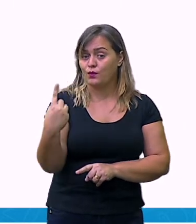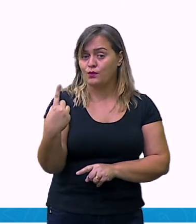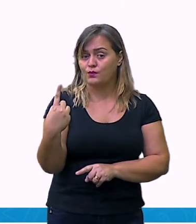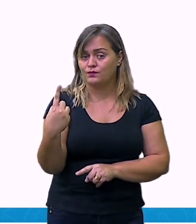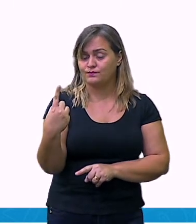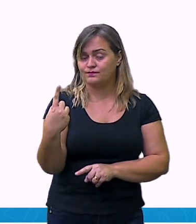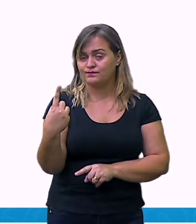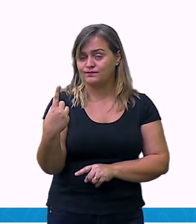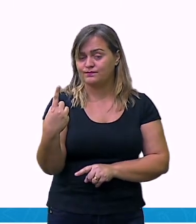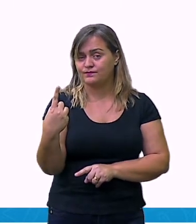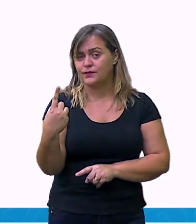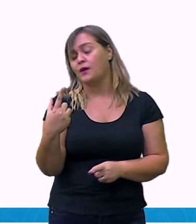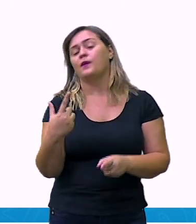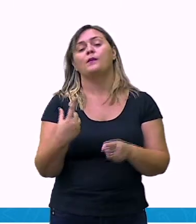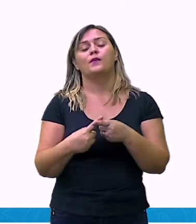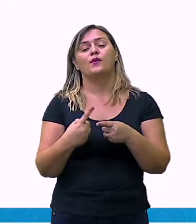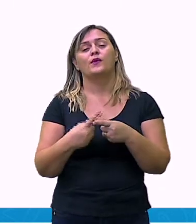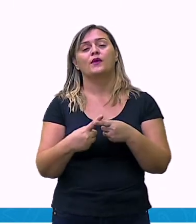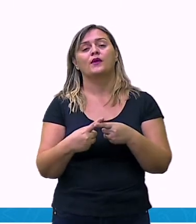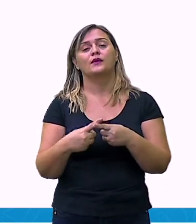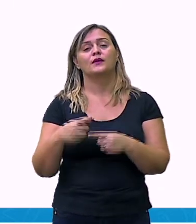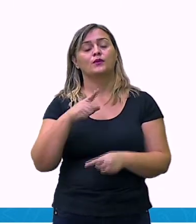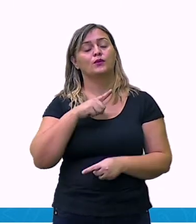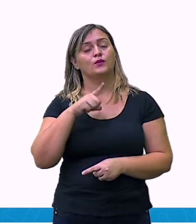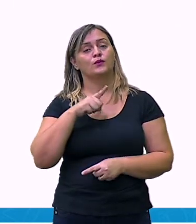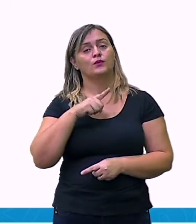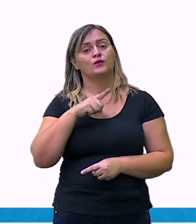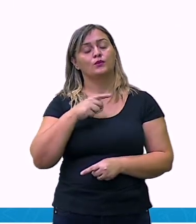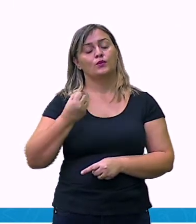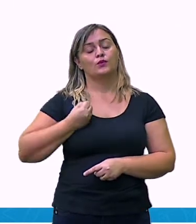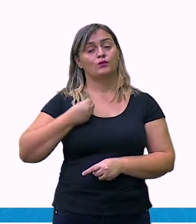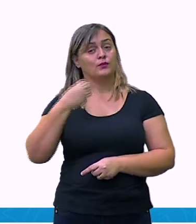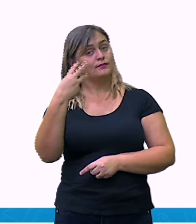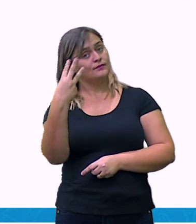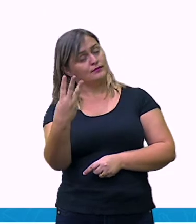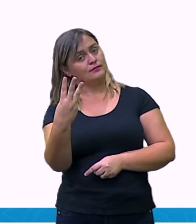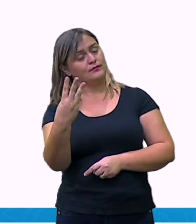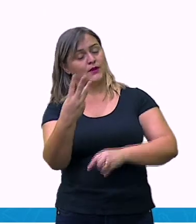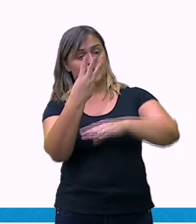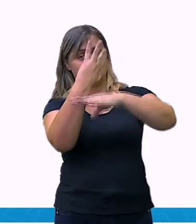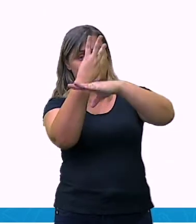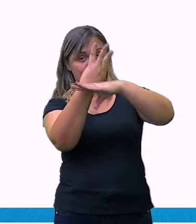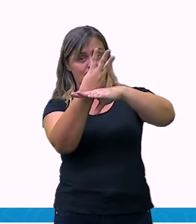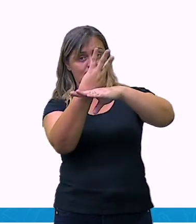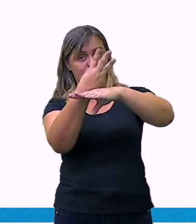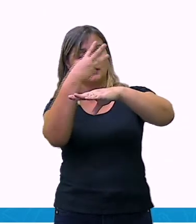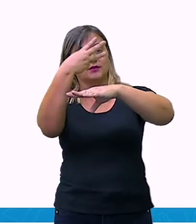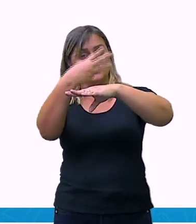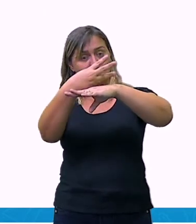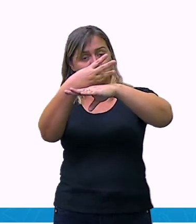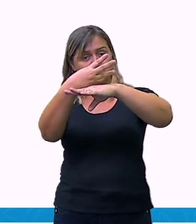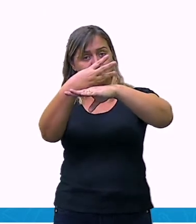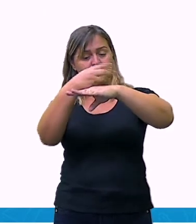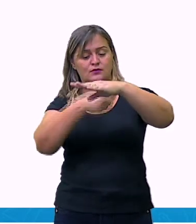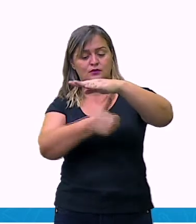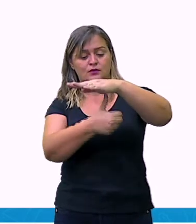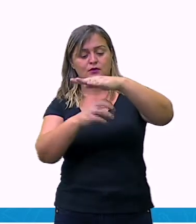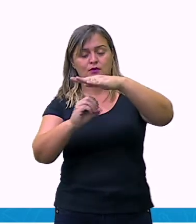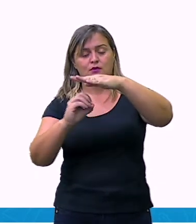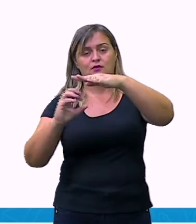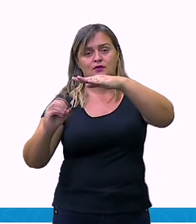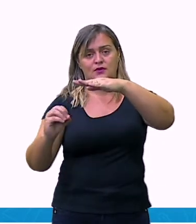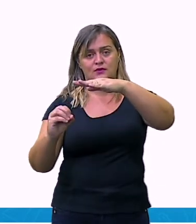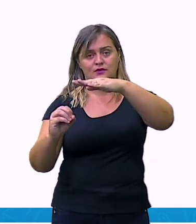centésimo, eu estou multiplicando aqui. Se estamos falando de 3, 3 vezes 1 é igual a 3, ele